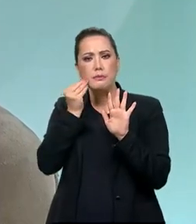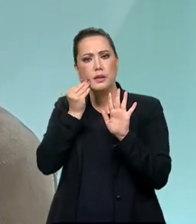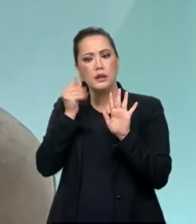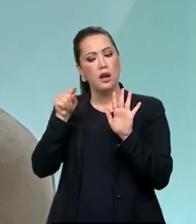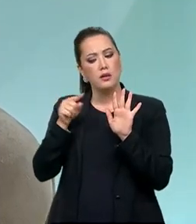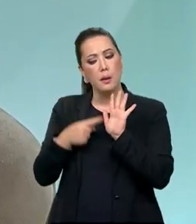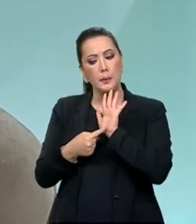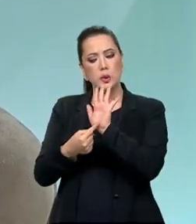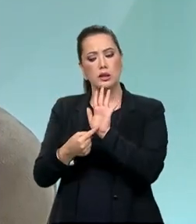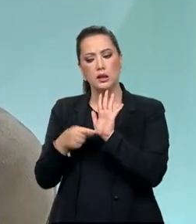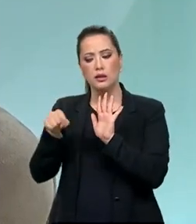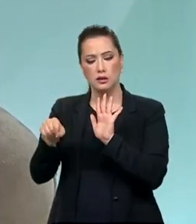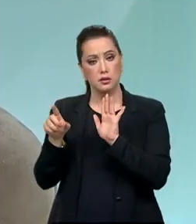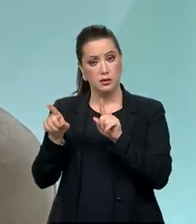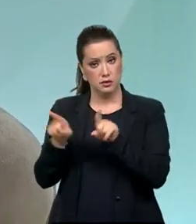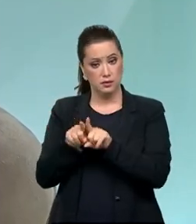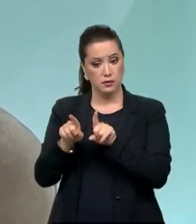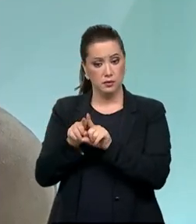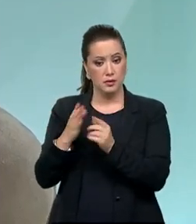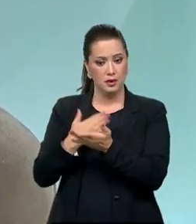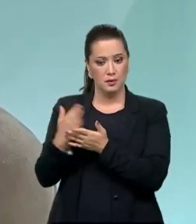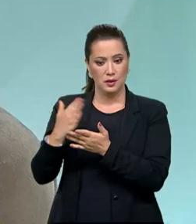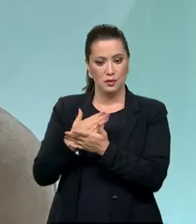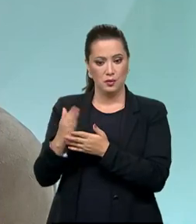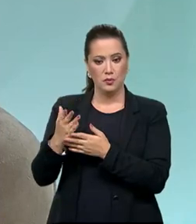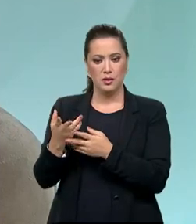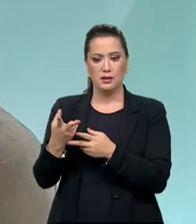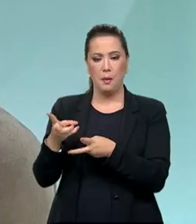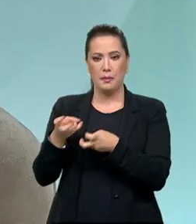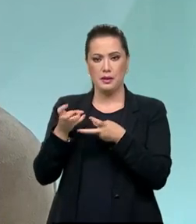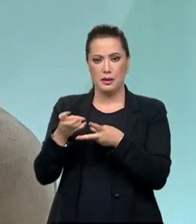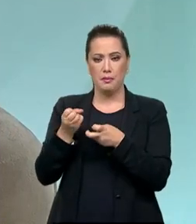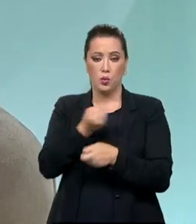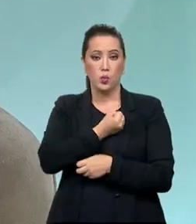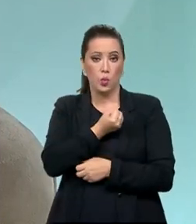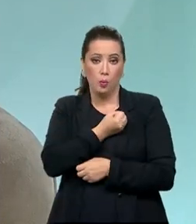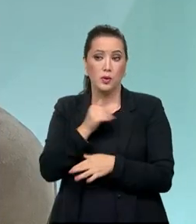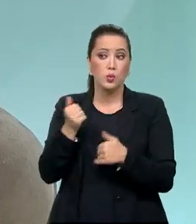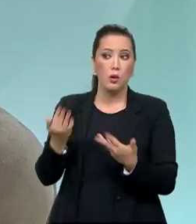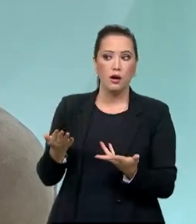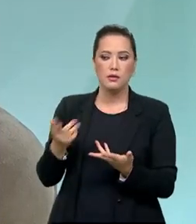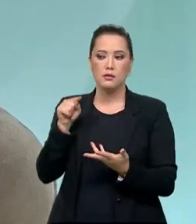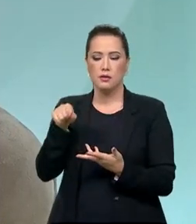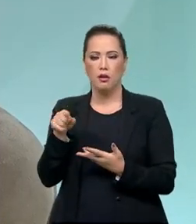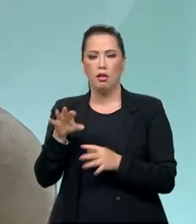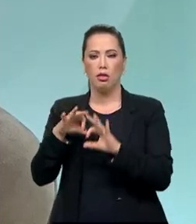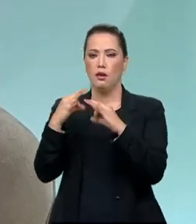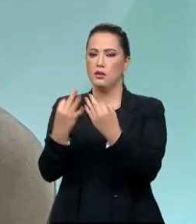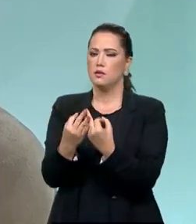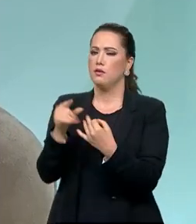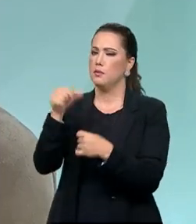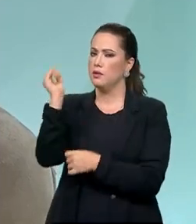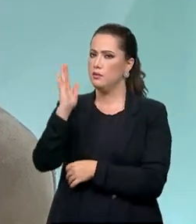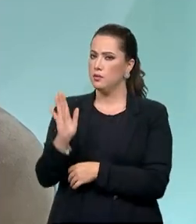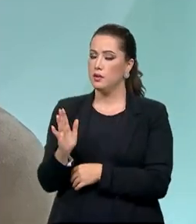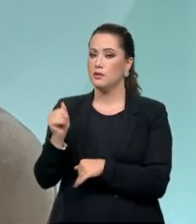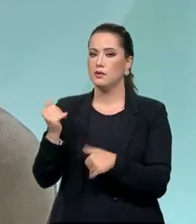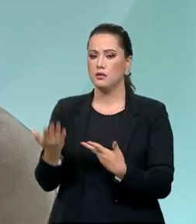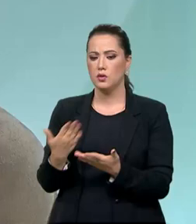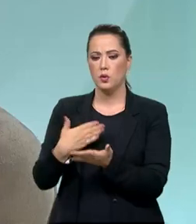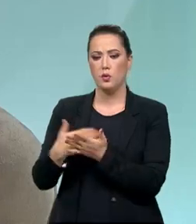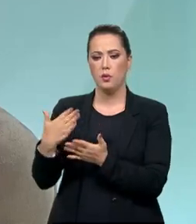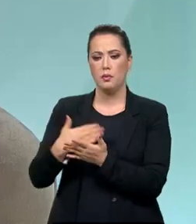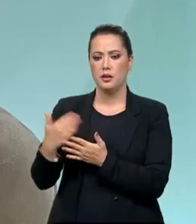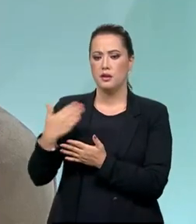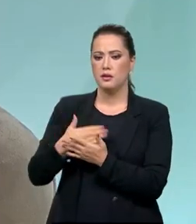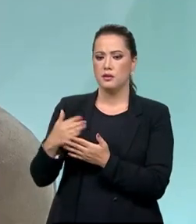Mas, também, começar a recolher dados das expectativas das famílias no Brasil. Desde